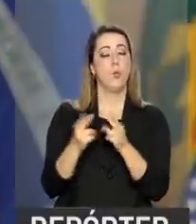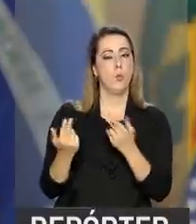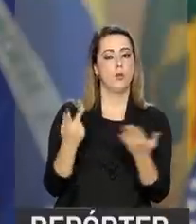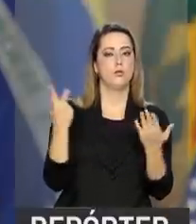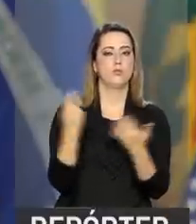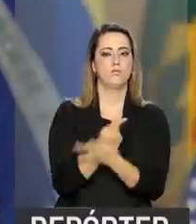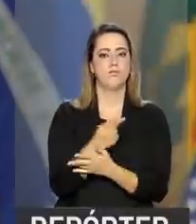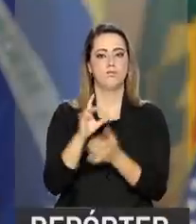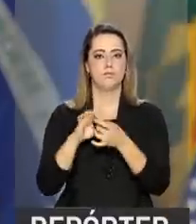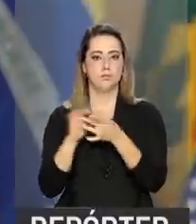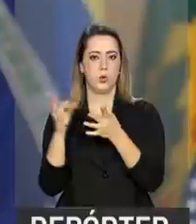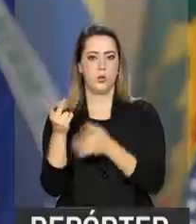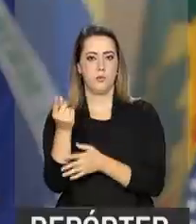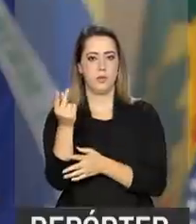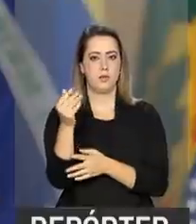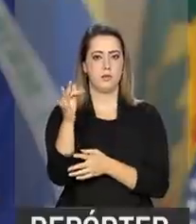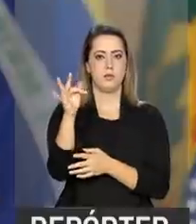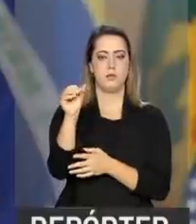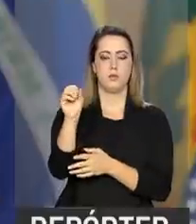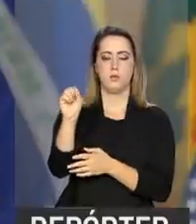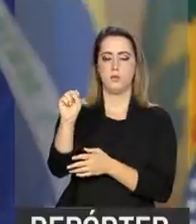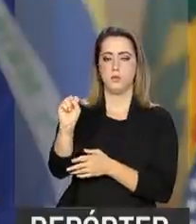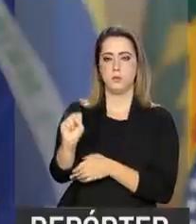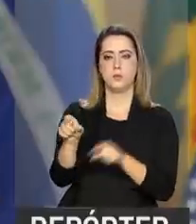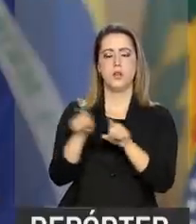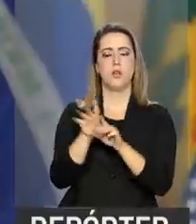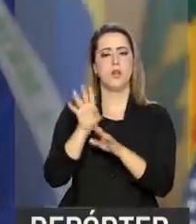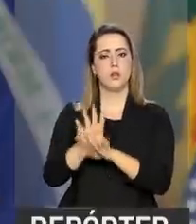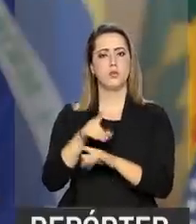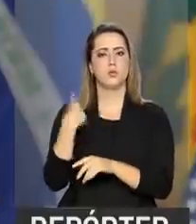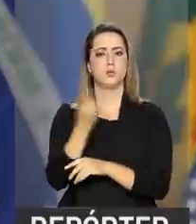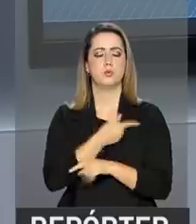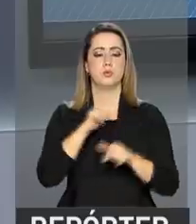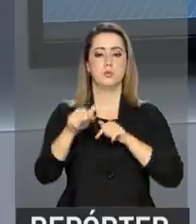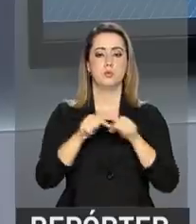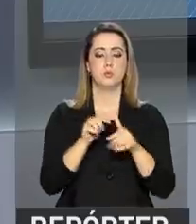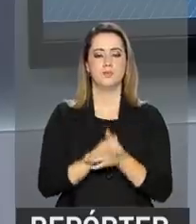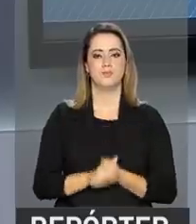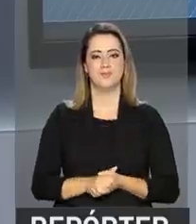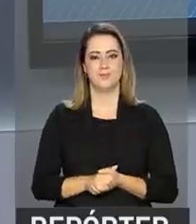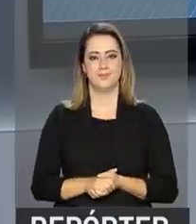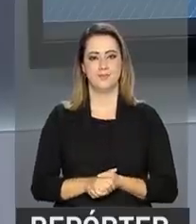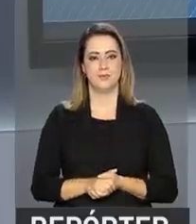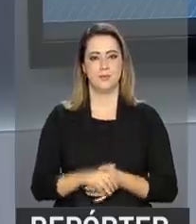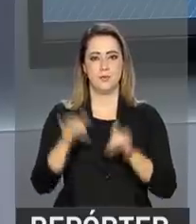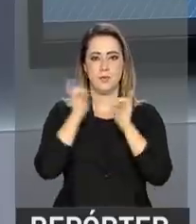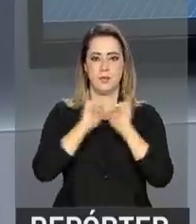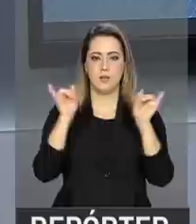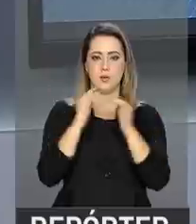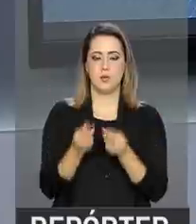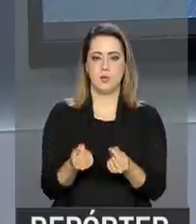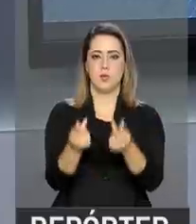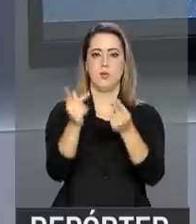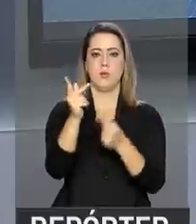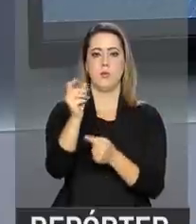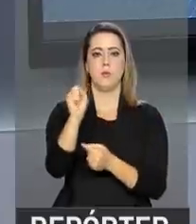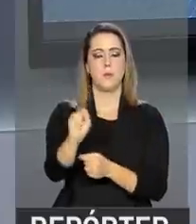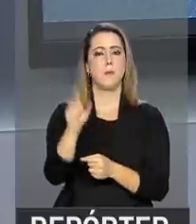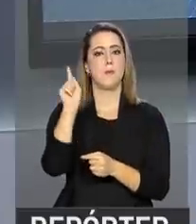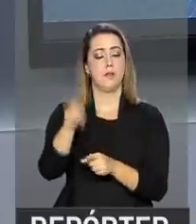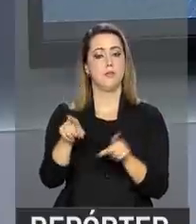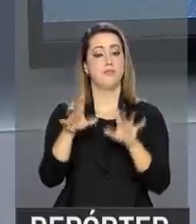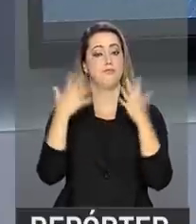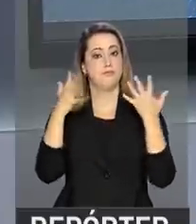do Fundo de Garantia, que tanto ajudou os nossos trabalhadores. O anúncio da liberação do PIS-PASEP